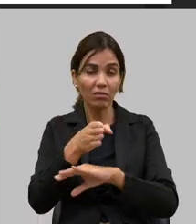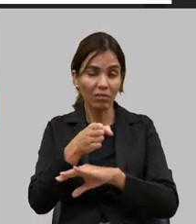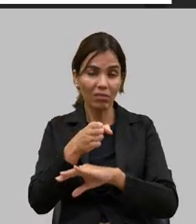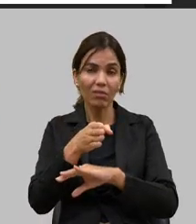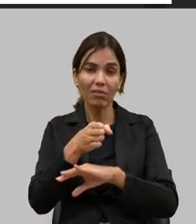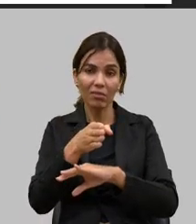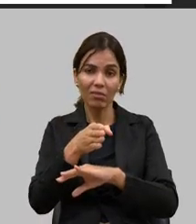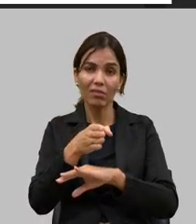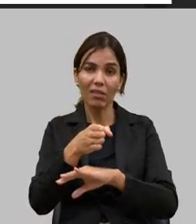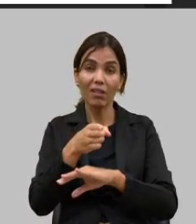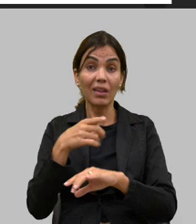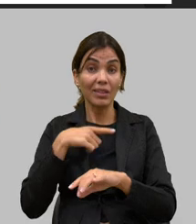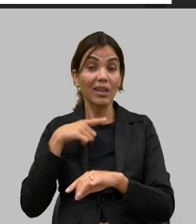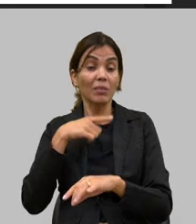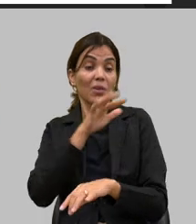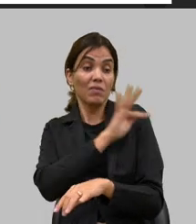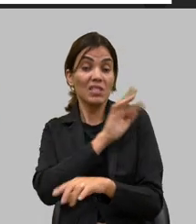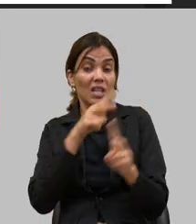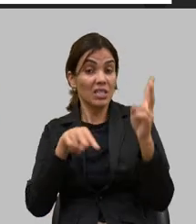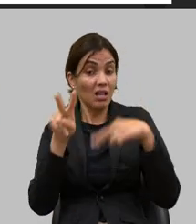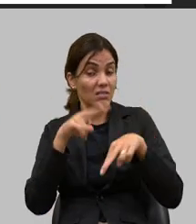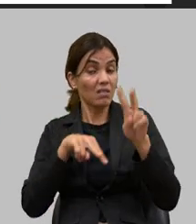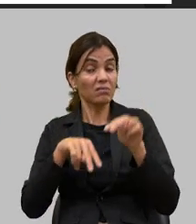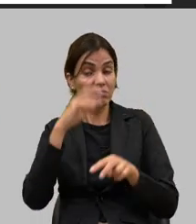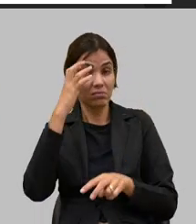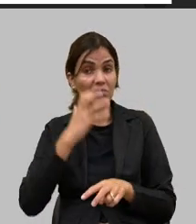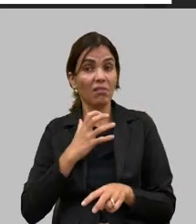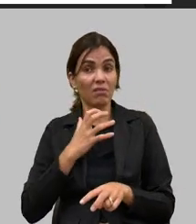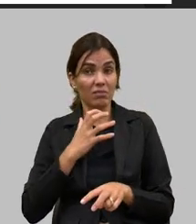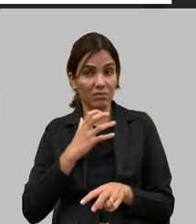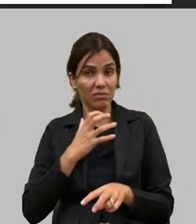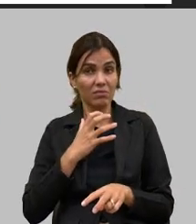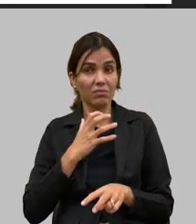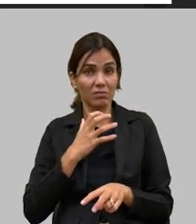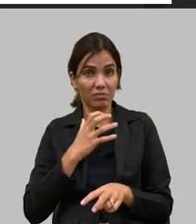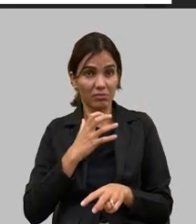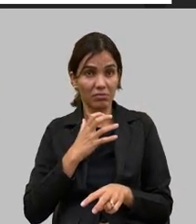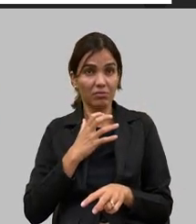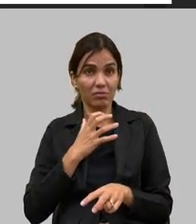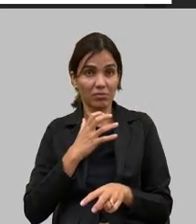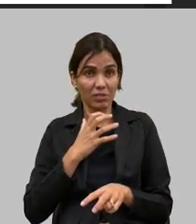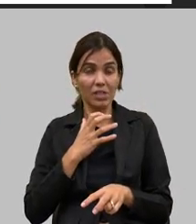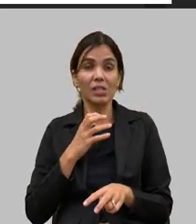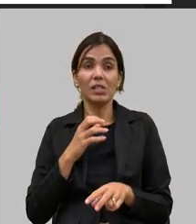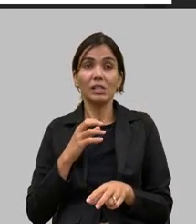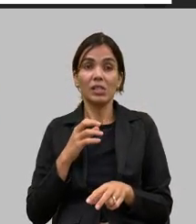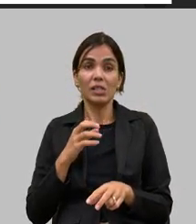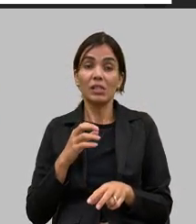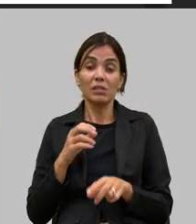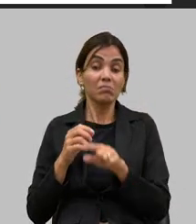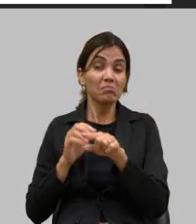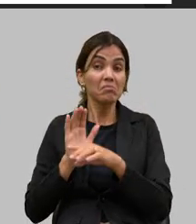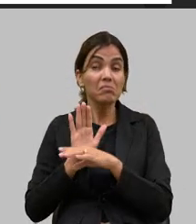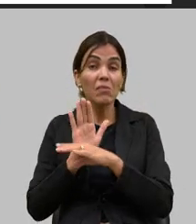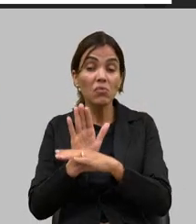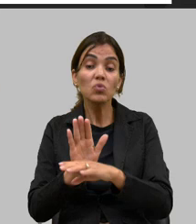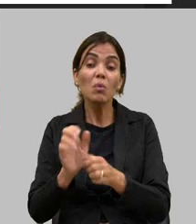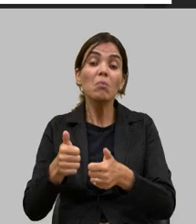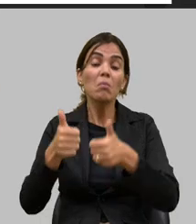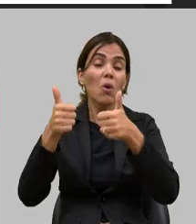e é acompanhado e beneficia o produtor pequeno beneficia quem comercializa as cooperativas